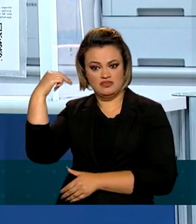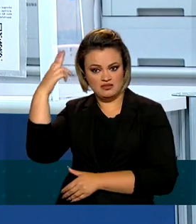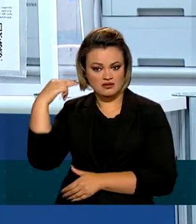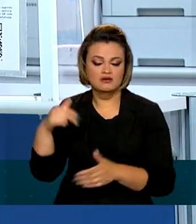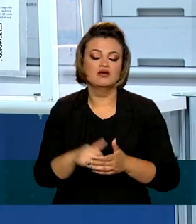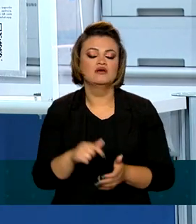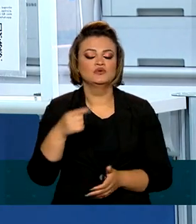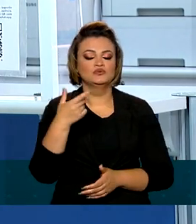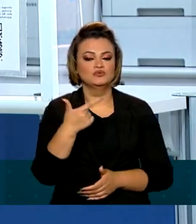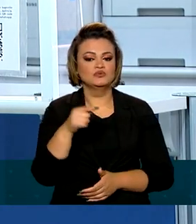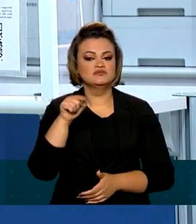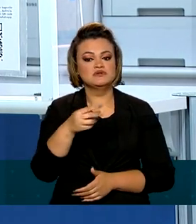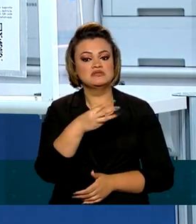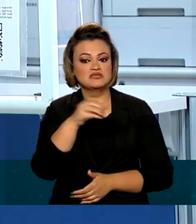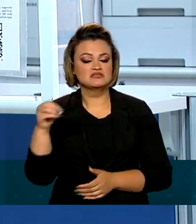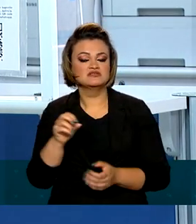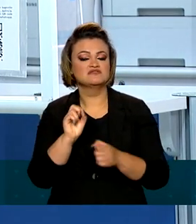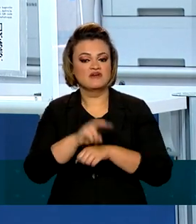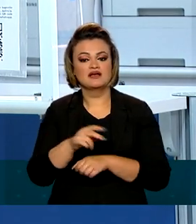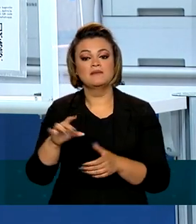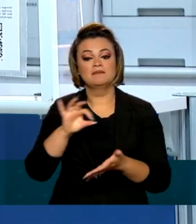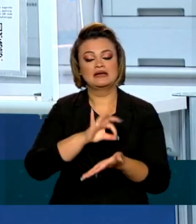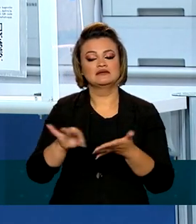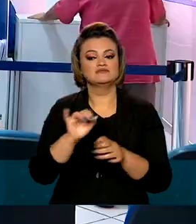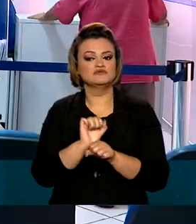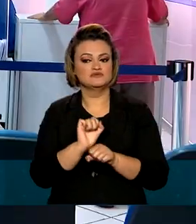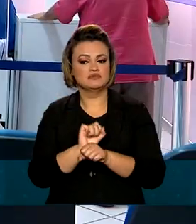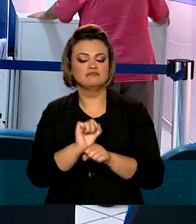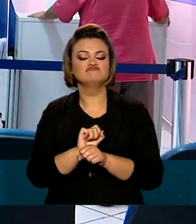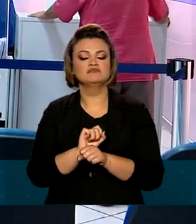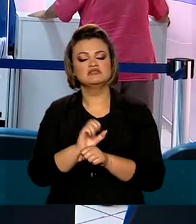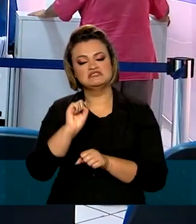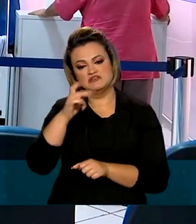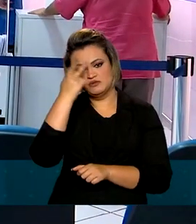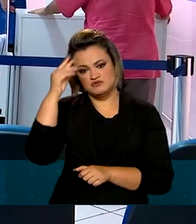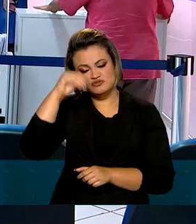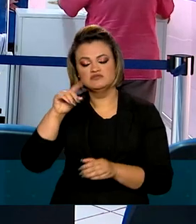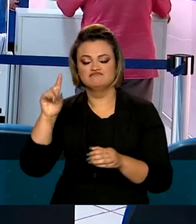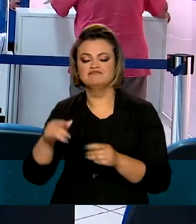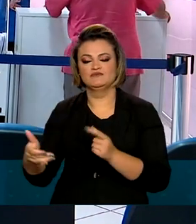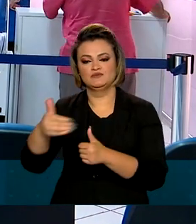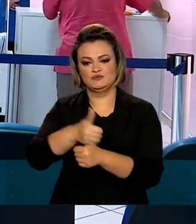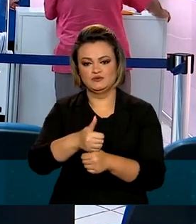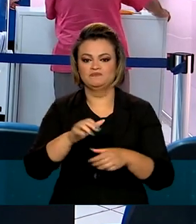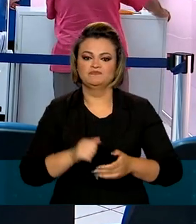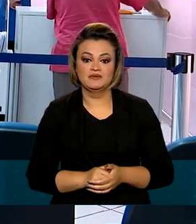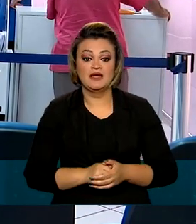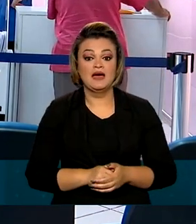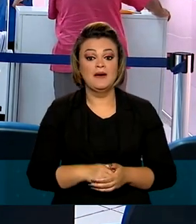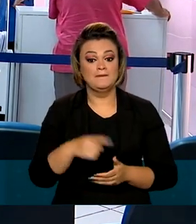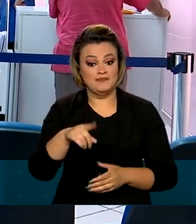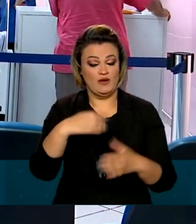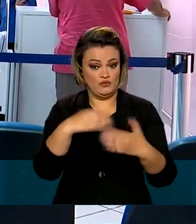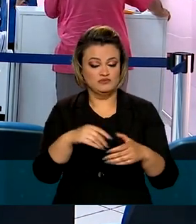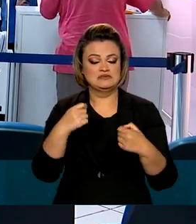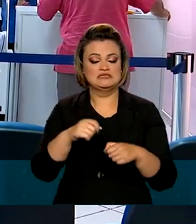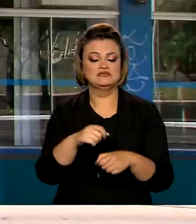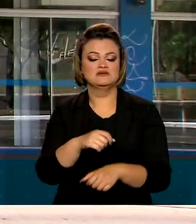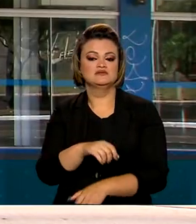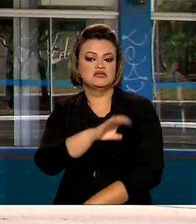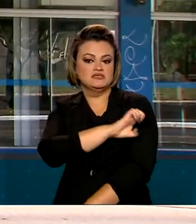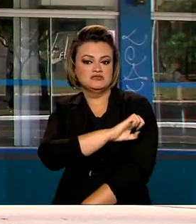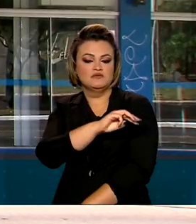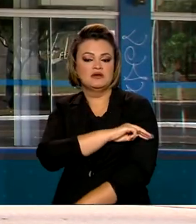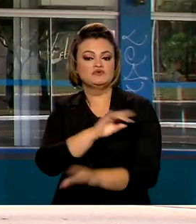mais 2.300 vagas para cadastro de reserva. Para tomar posse, o candidato deve ter ensino médio ou curso técnico,